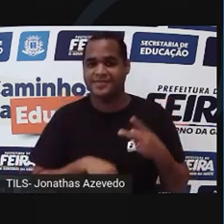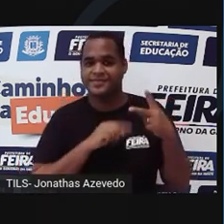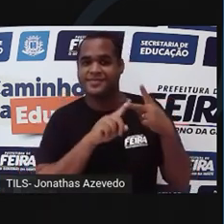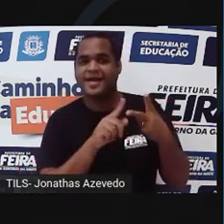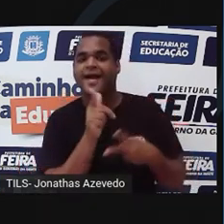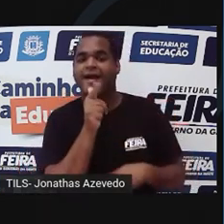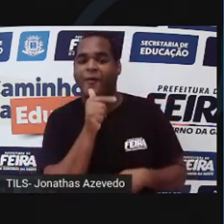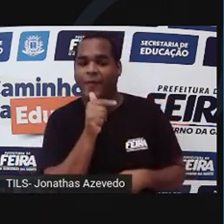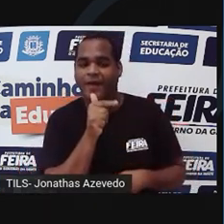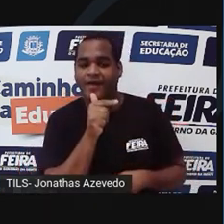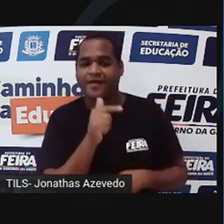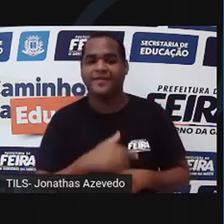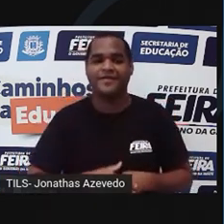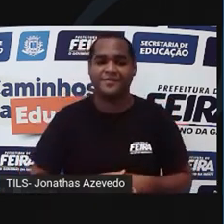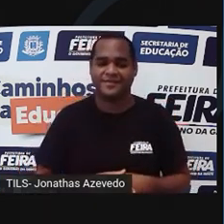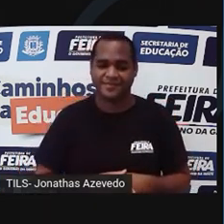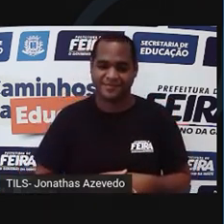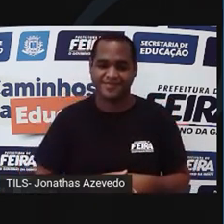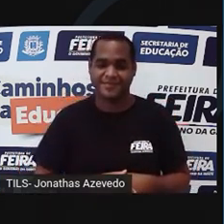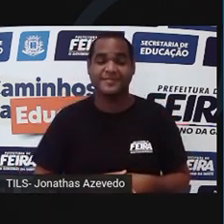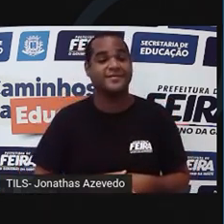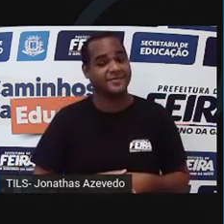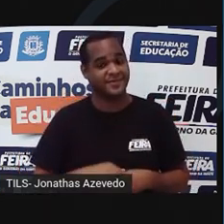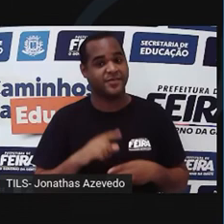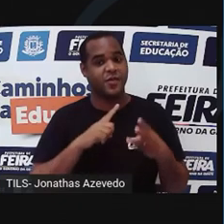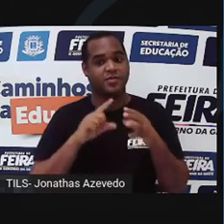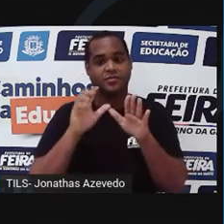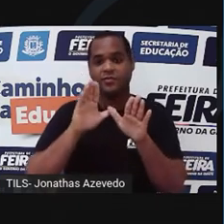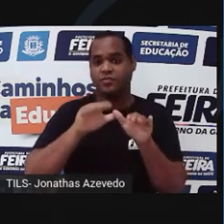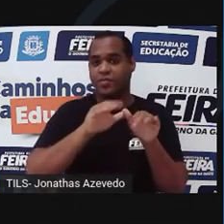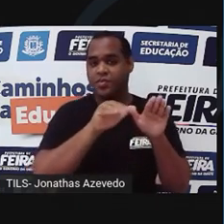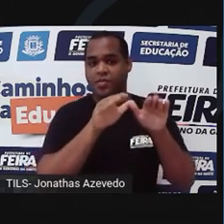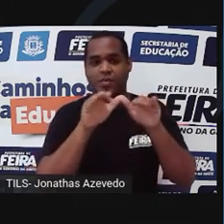água. E podem até voar.